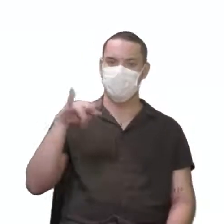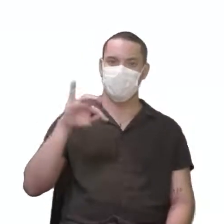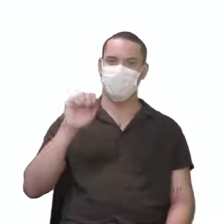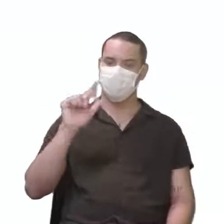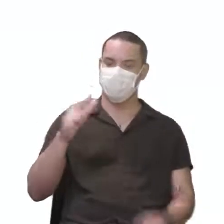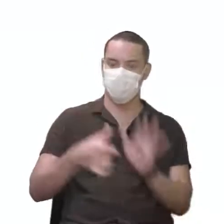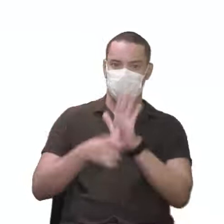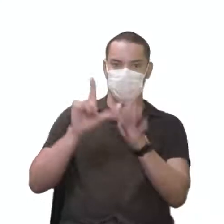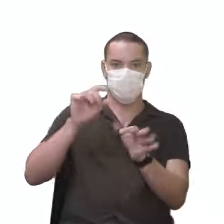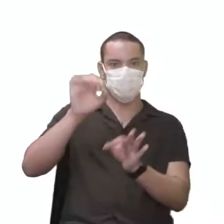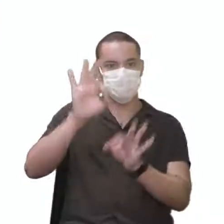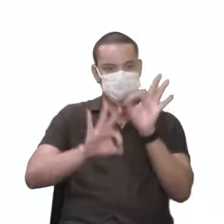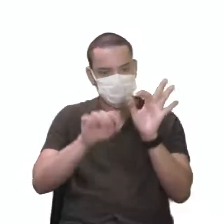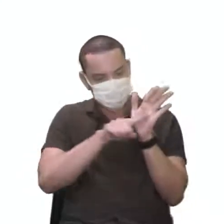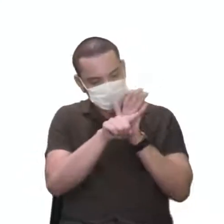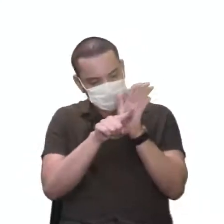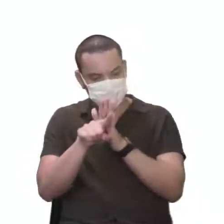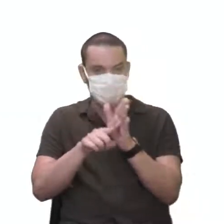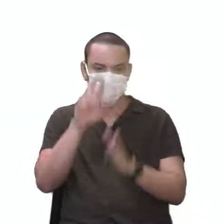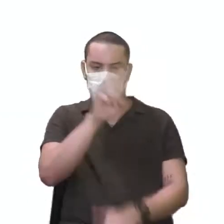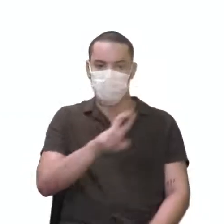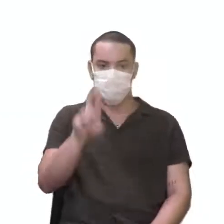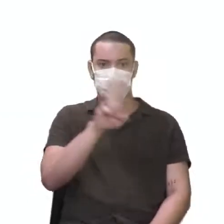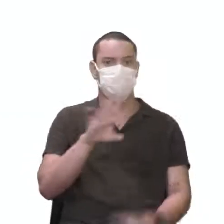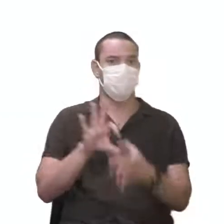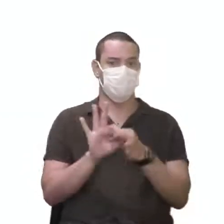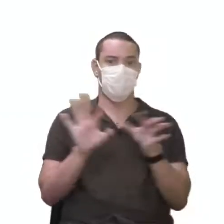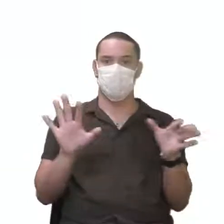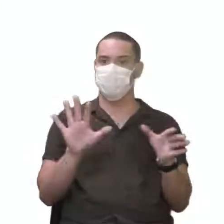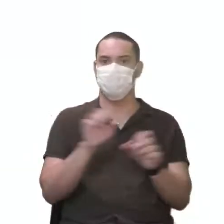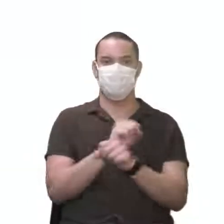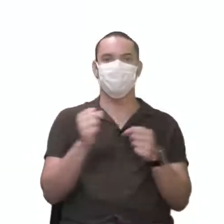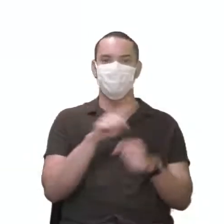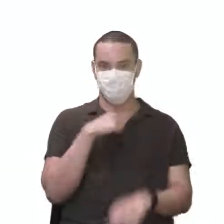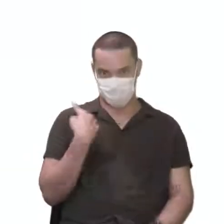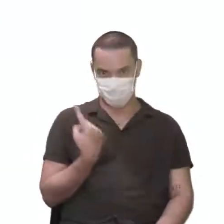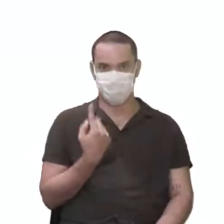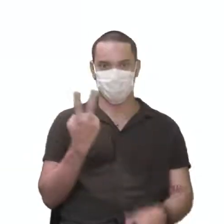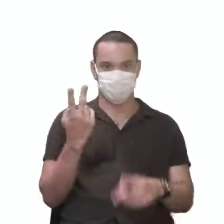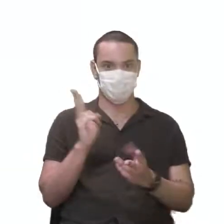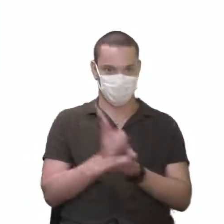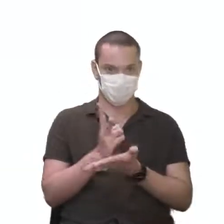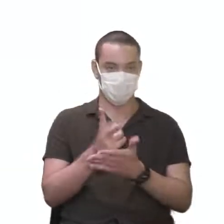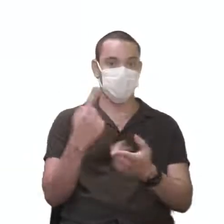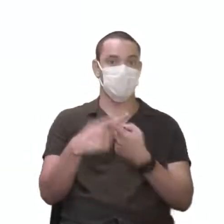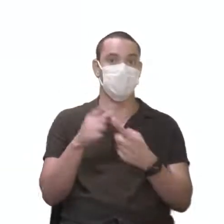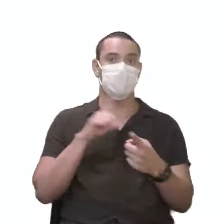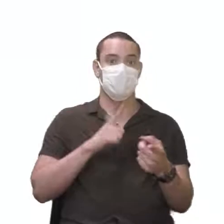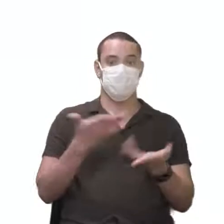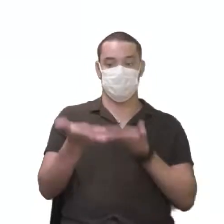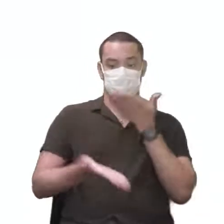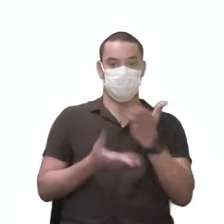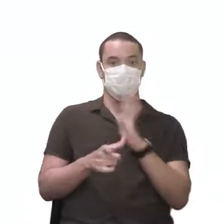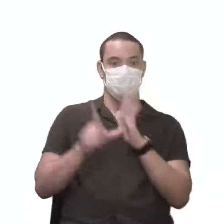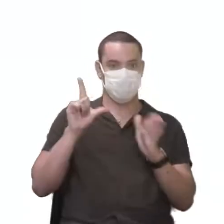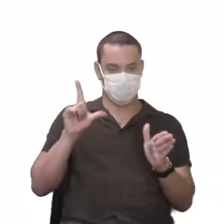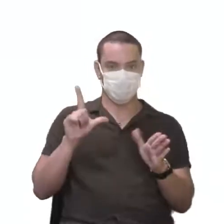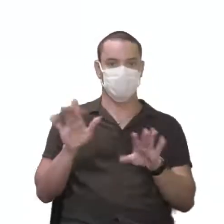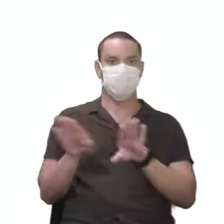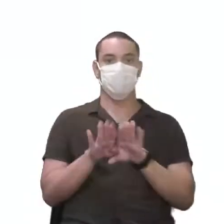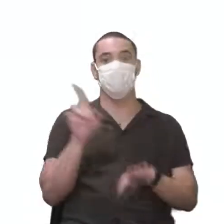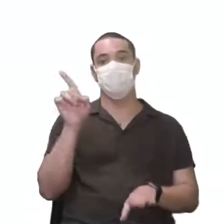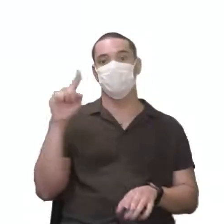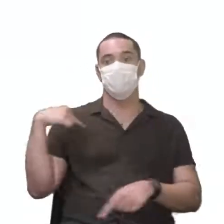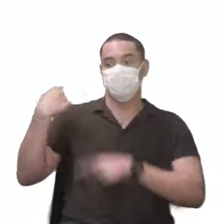essa liberdade aí, Não tem como mais essas doenças acontecerem, tá bom? Então, heranças